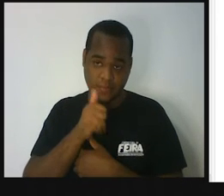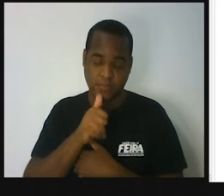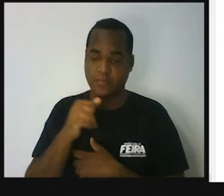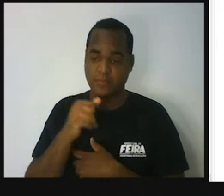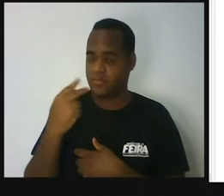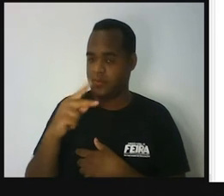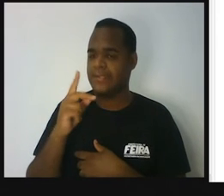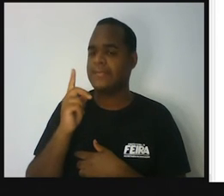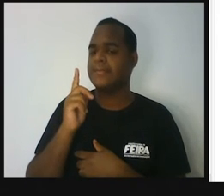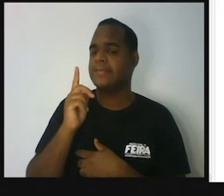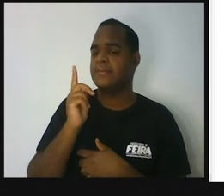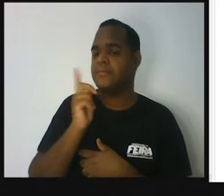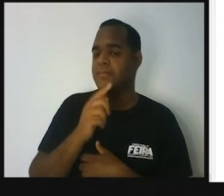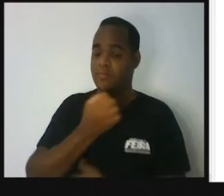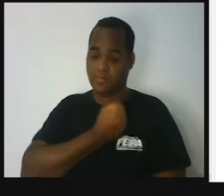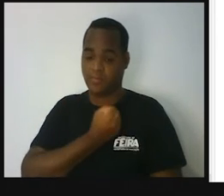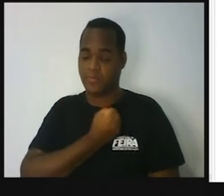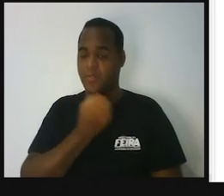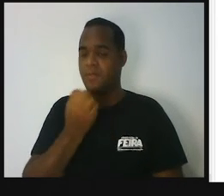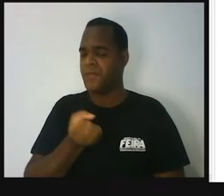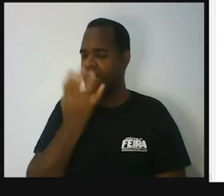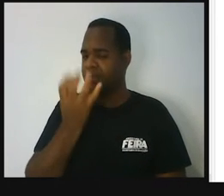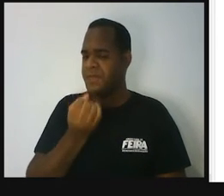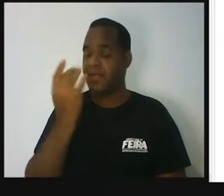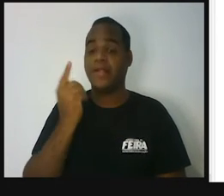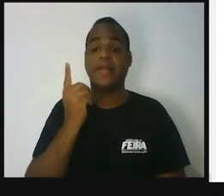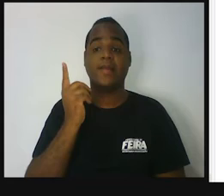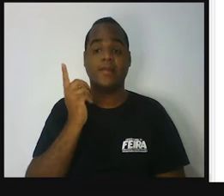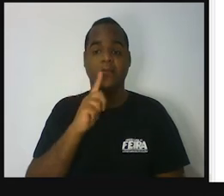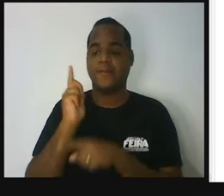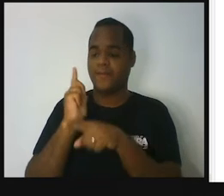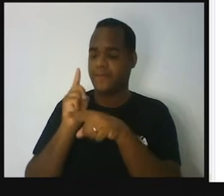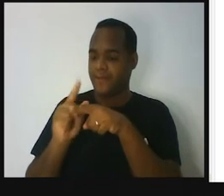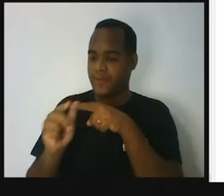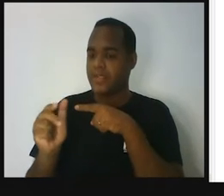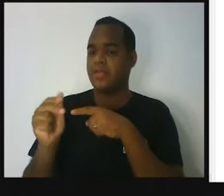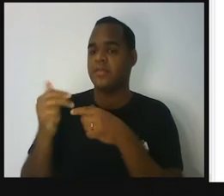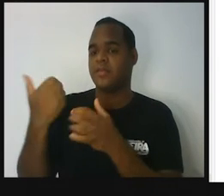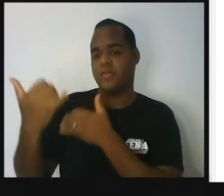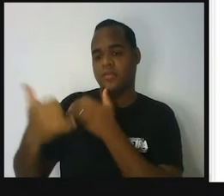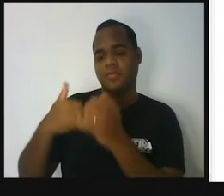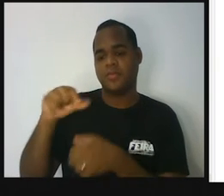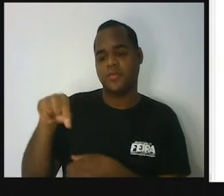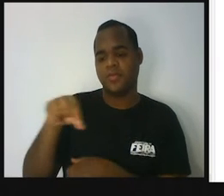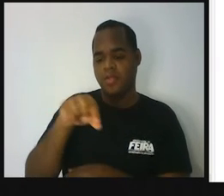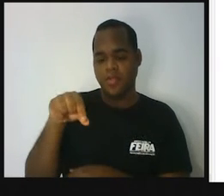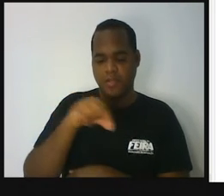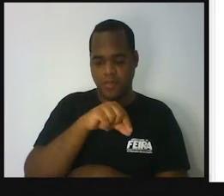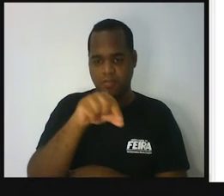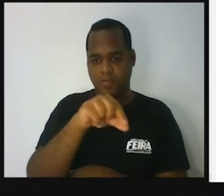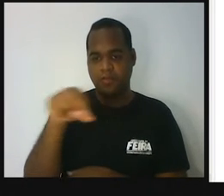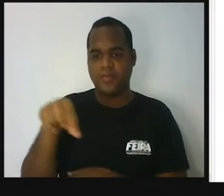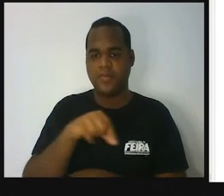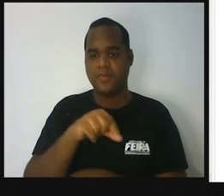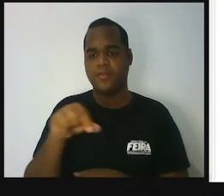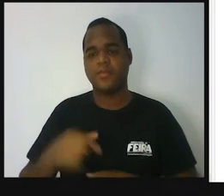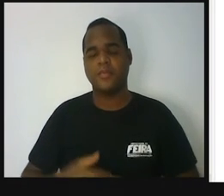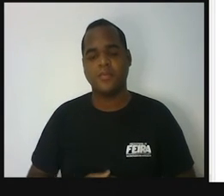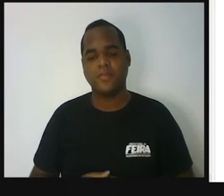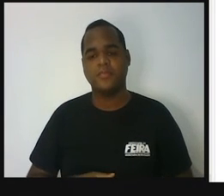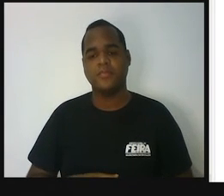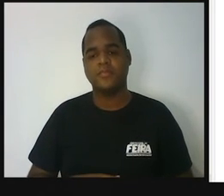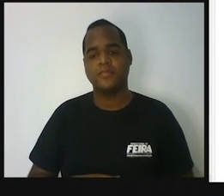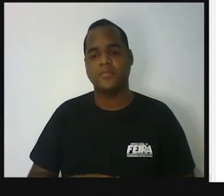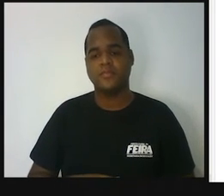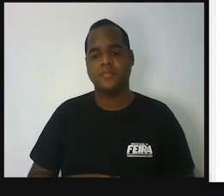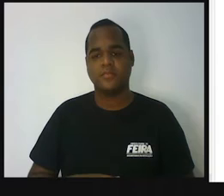e ela tirar um número que faça com que ela vença esse jogo agora? Ela vai jogar agora. Estamos